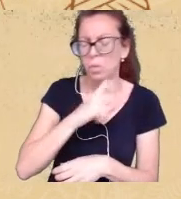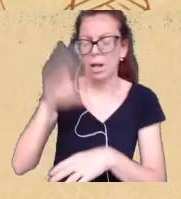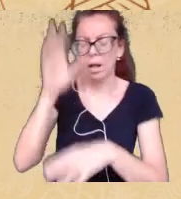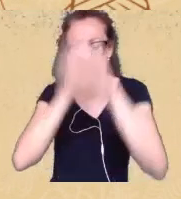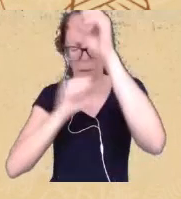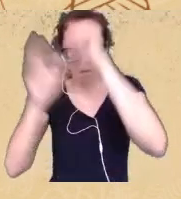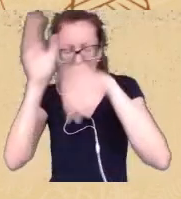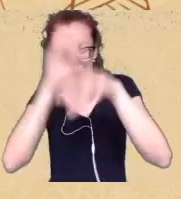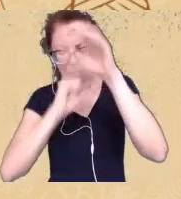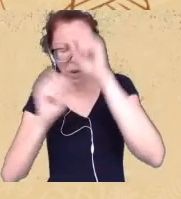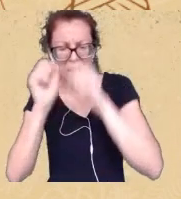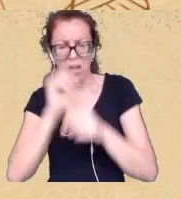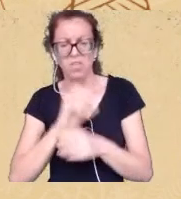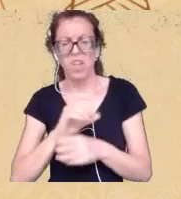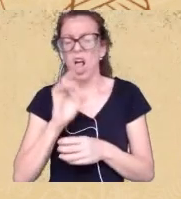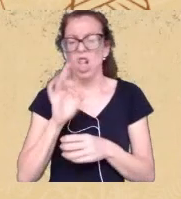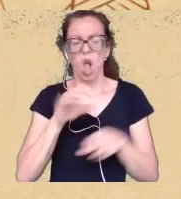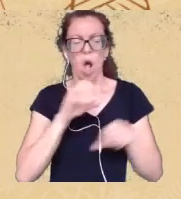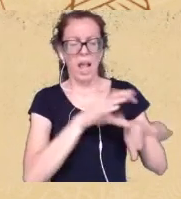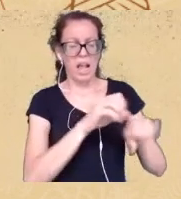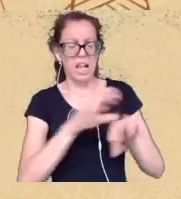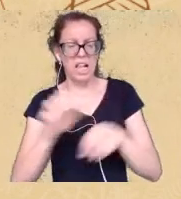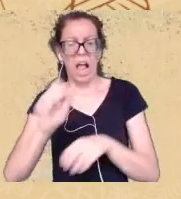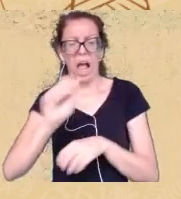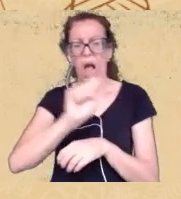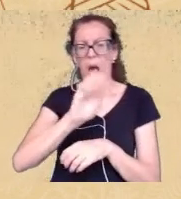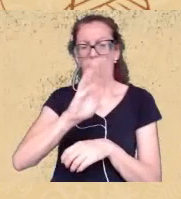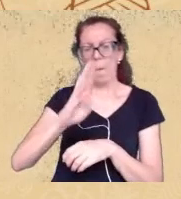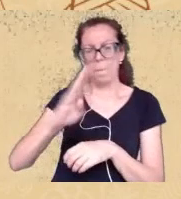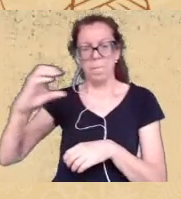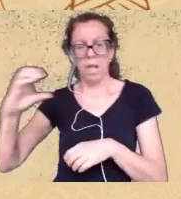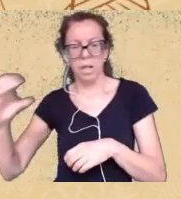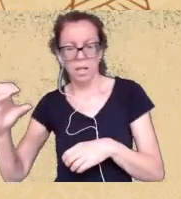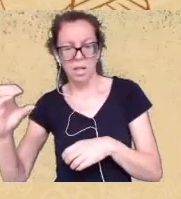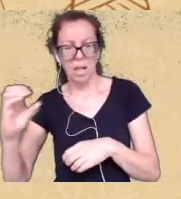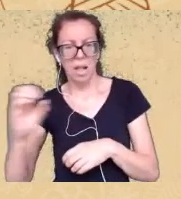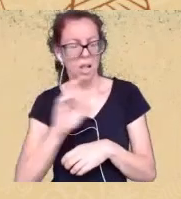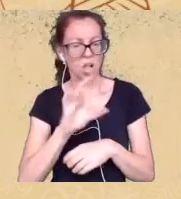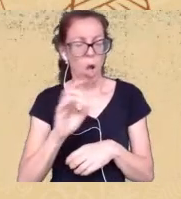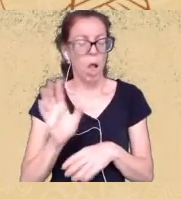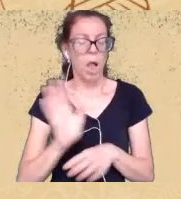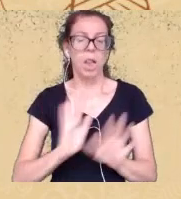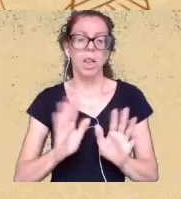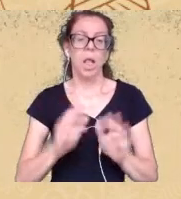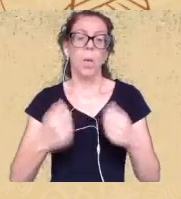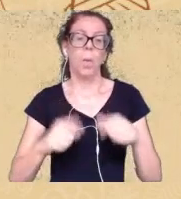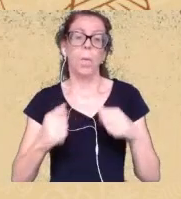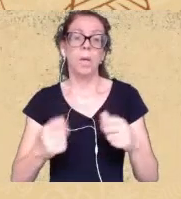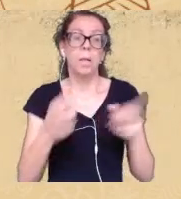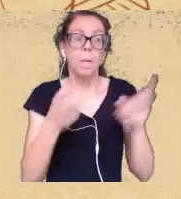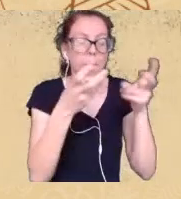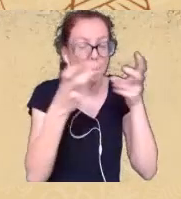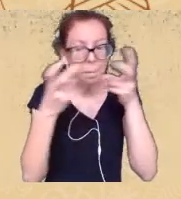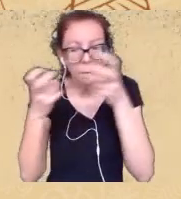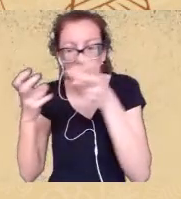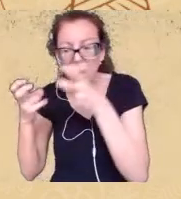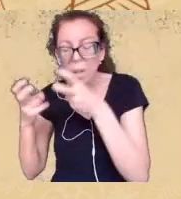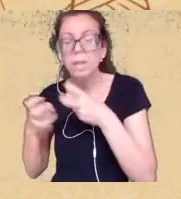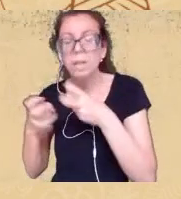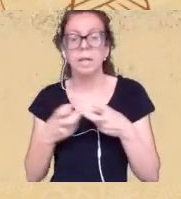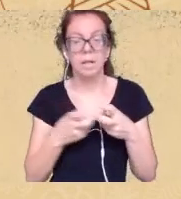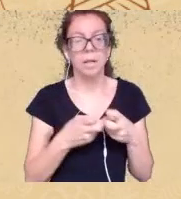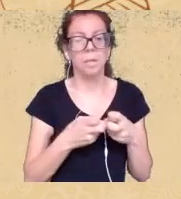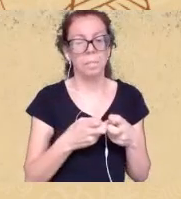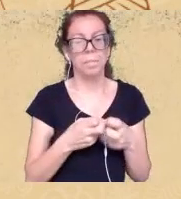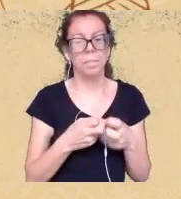algumas letrinhas que é TDAH não sei o que não eu preciso perceber todas essas nuances todas essas